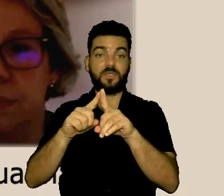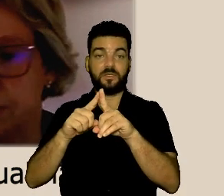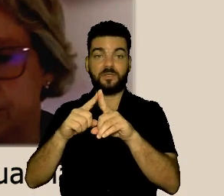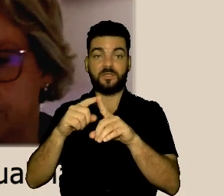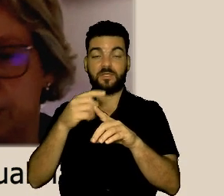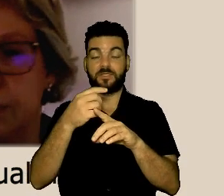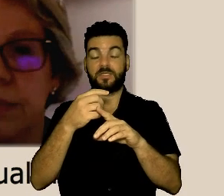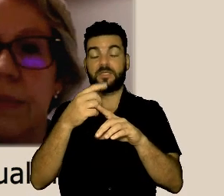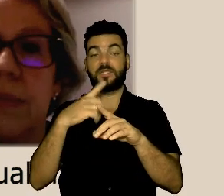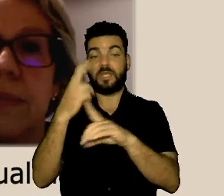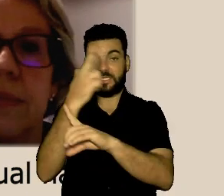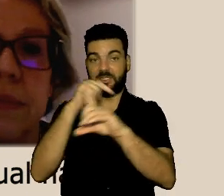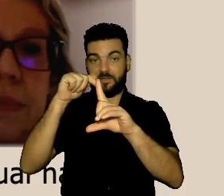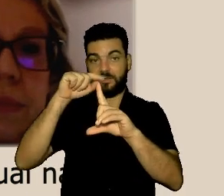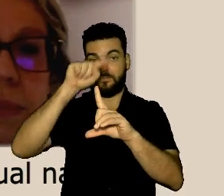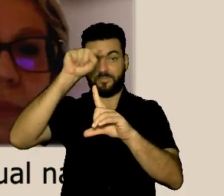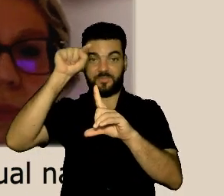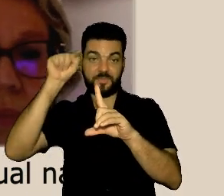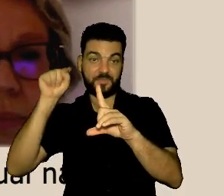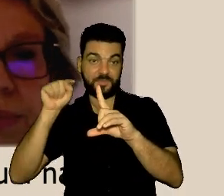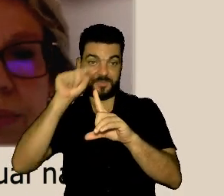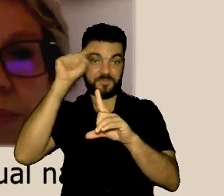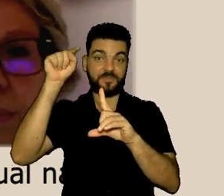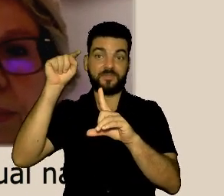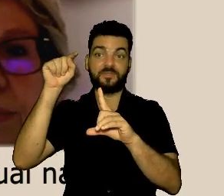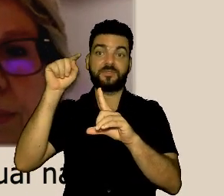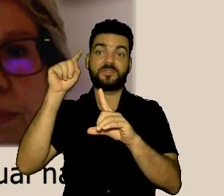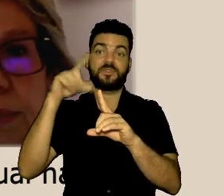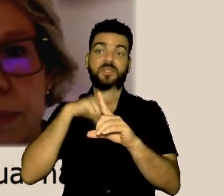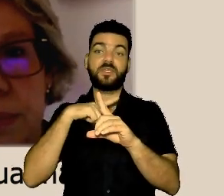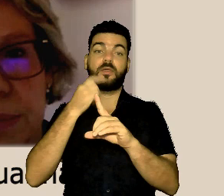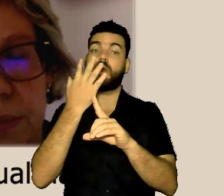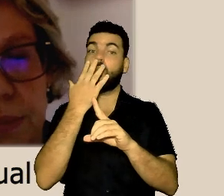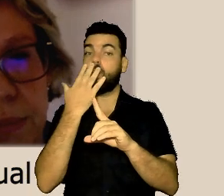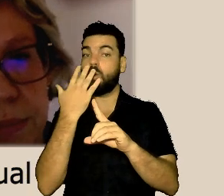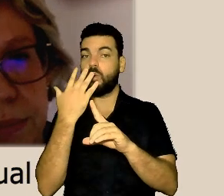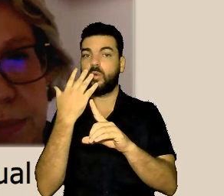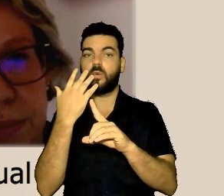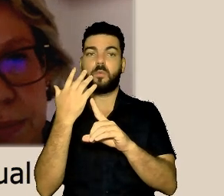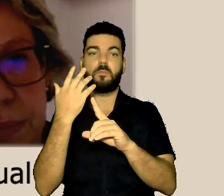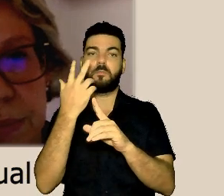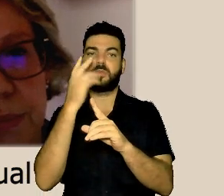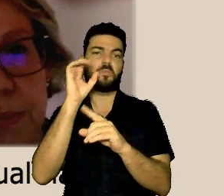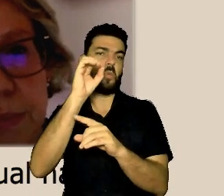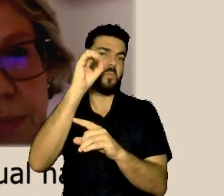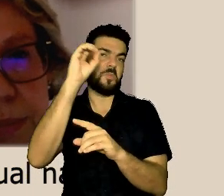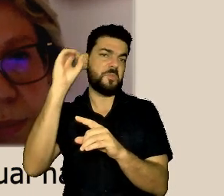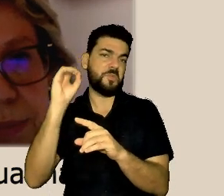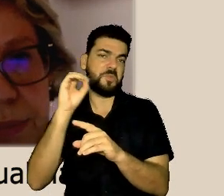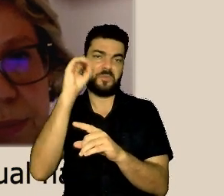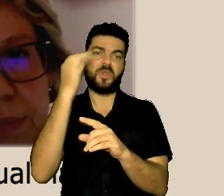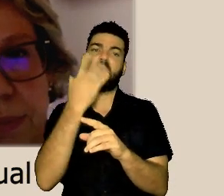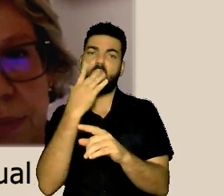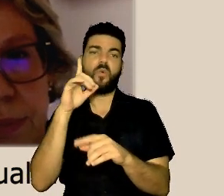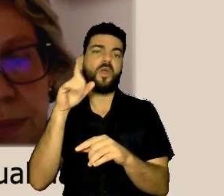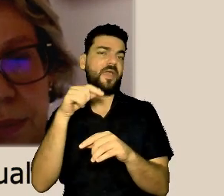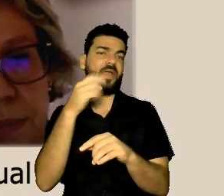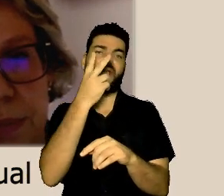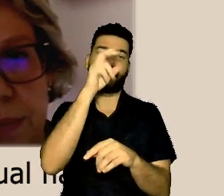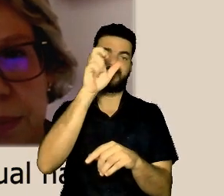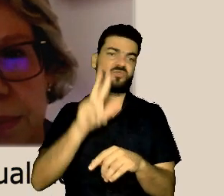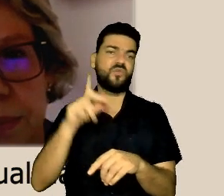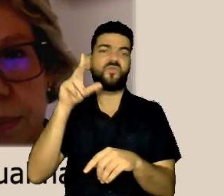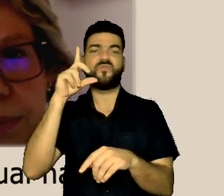17 bolinhas coloridas, nas cores dos 17 objetivos do desenvolvimento sustentável. E essa seta